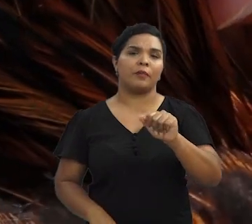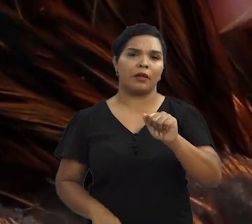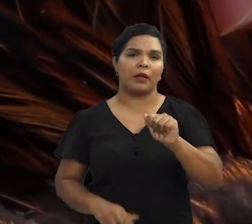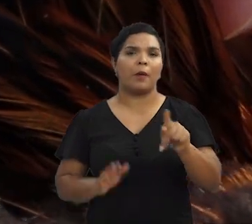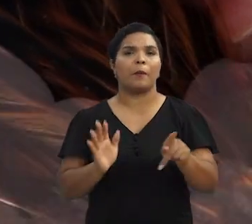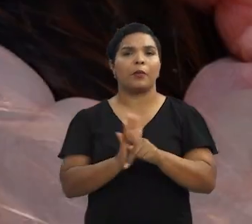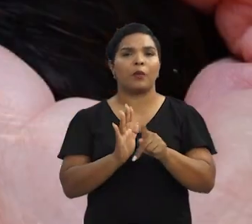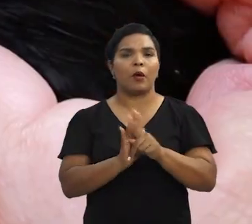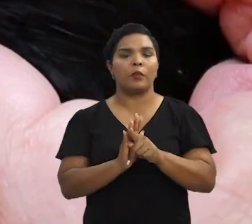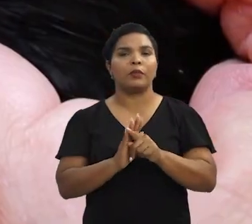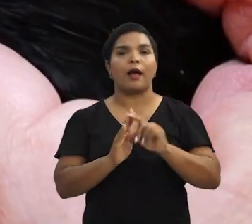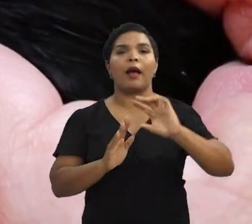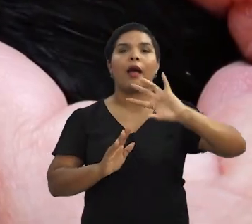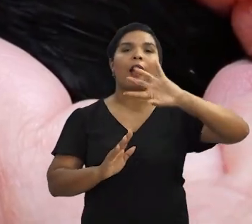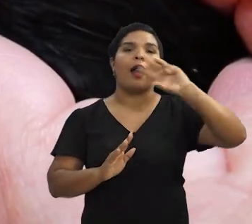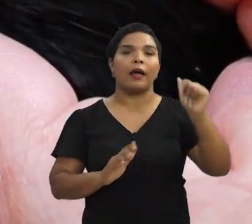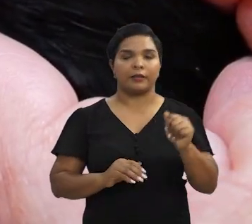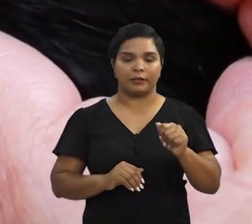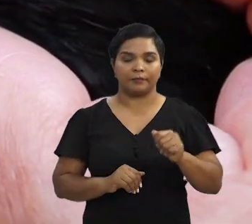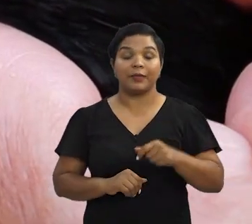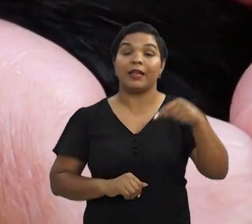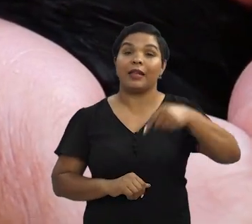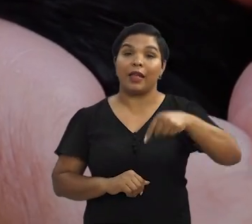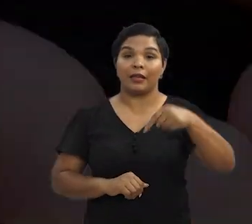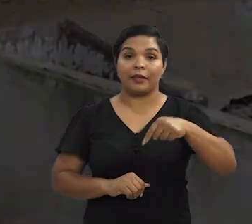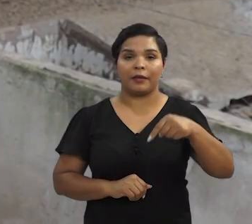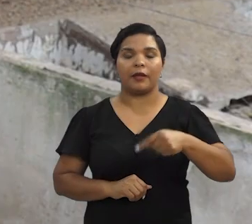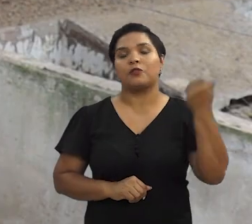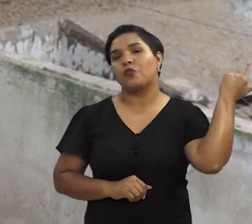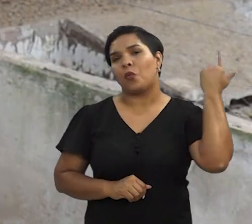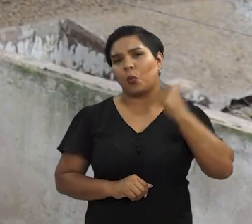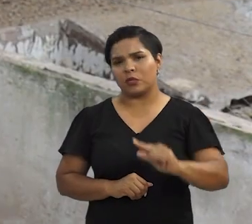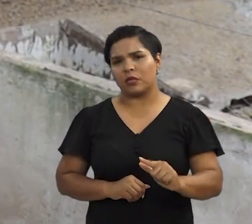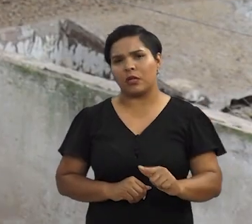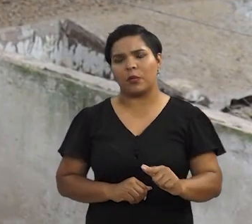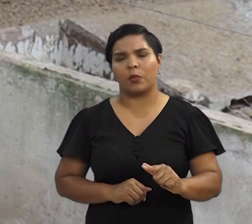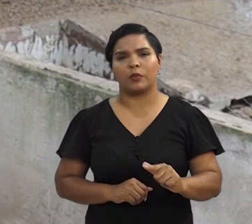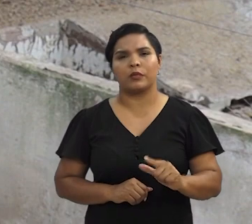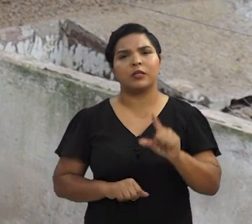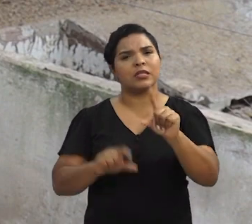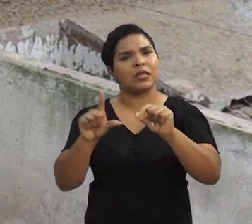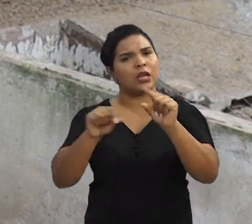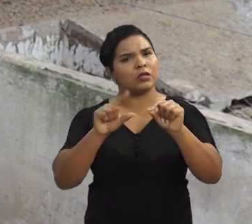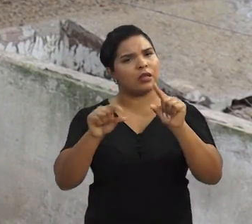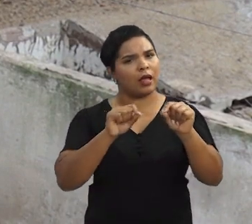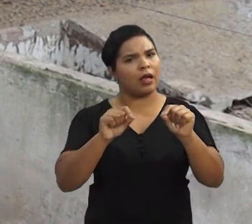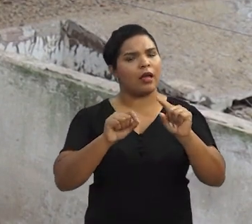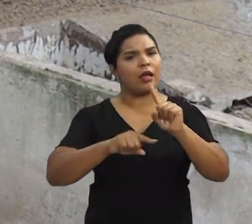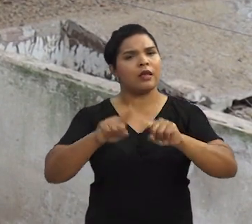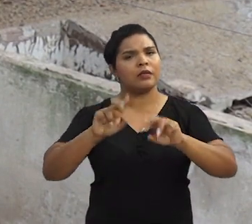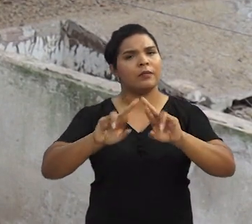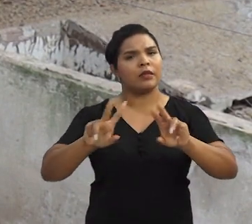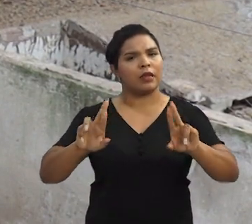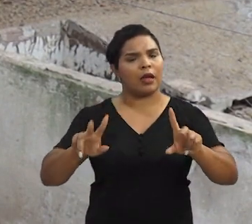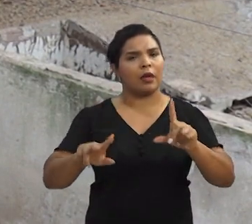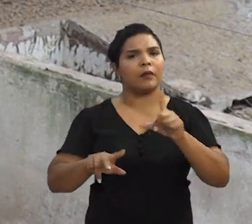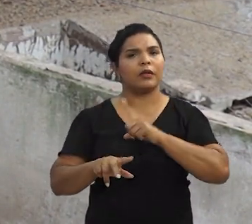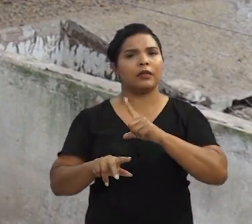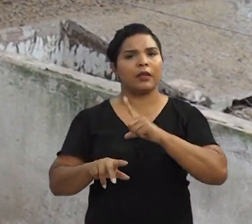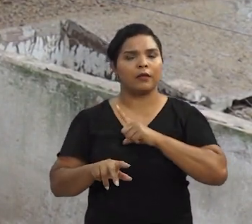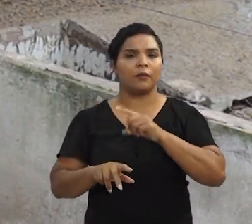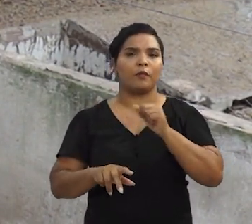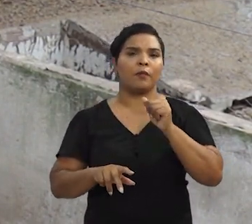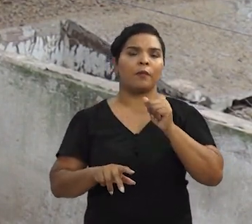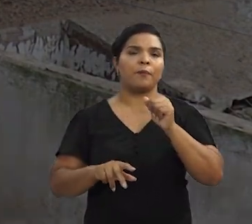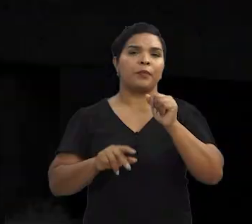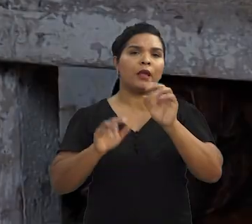melanose, oriundo de raças asiáticas. E aqui a gente conseguiu selecionar esse material e hoje a gente tem